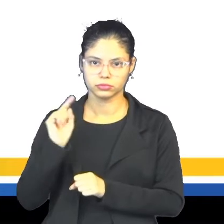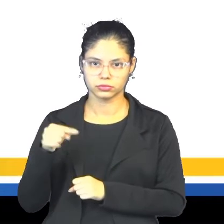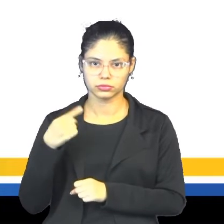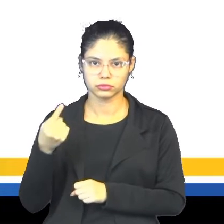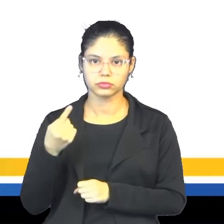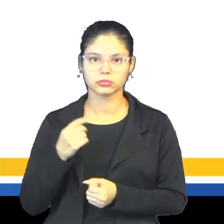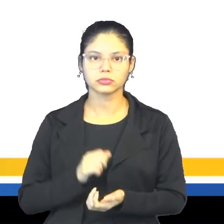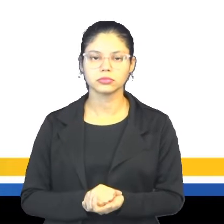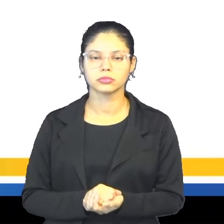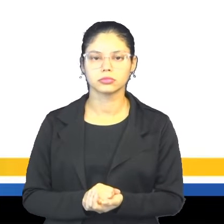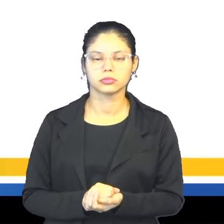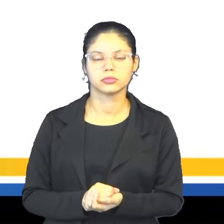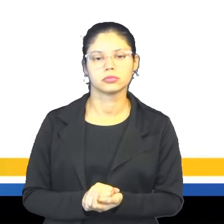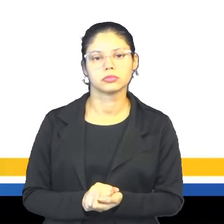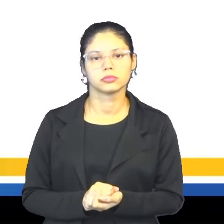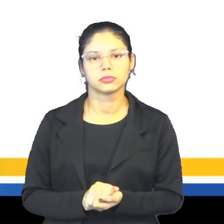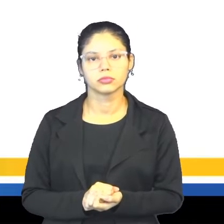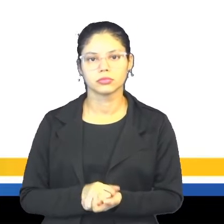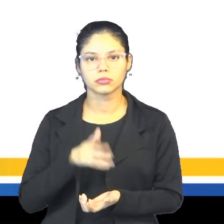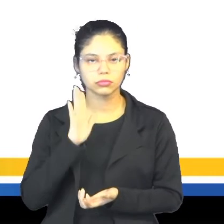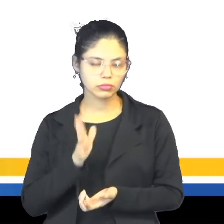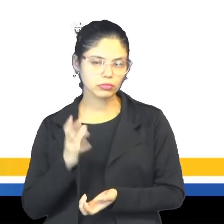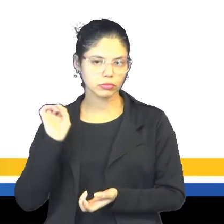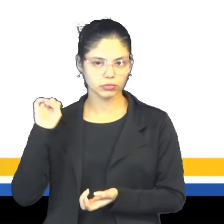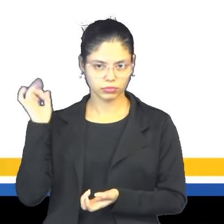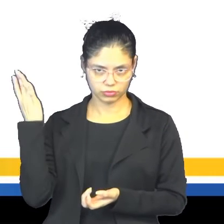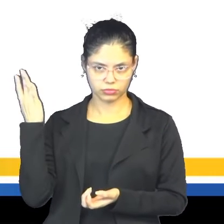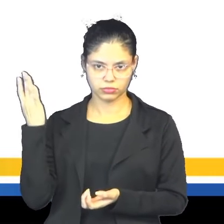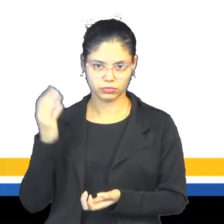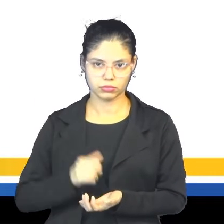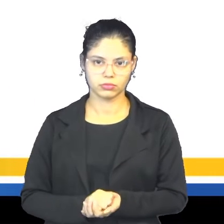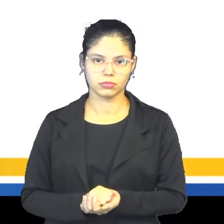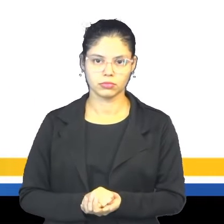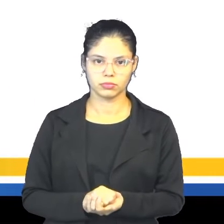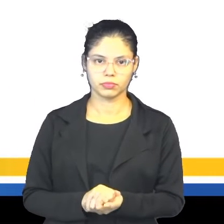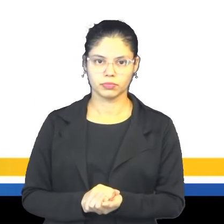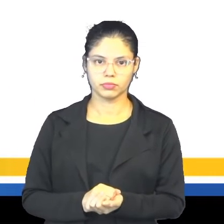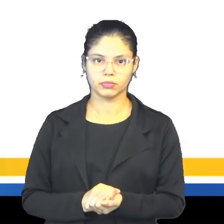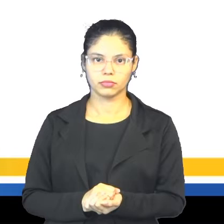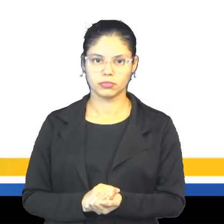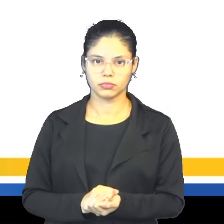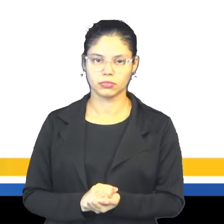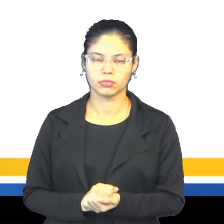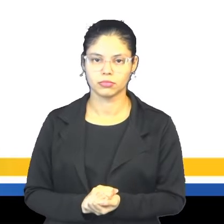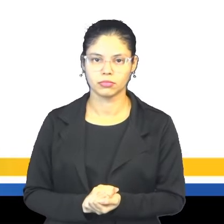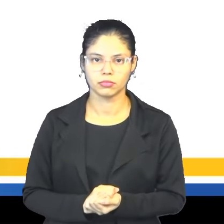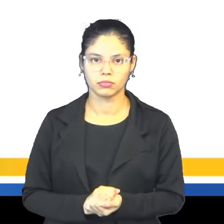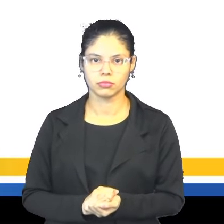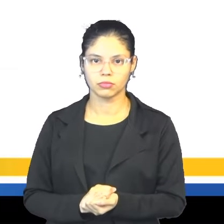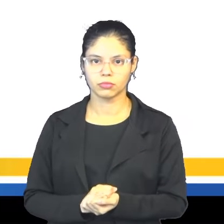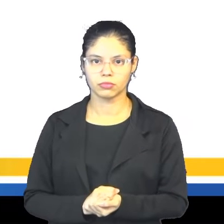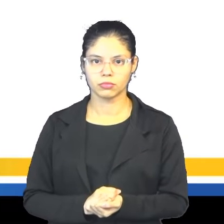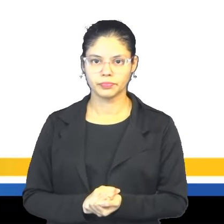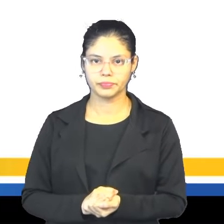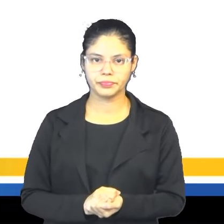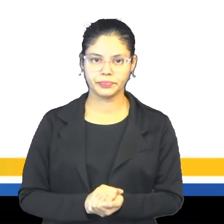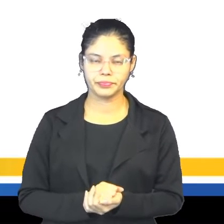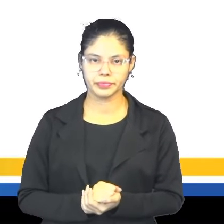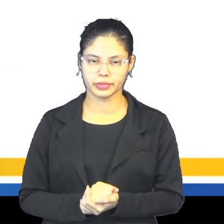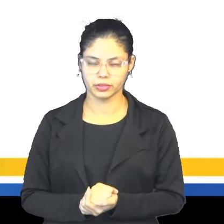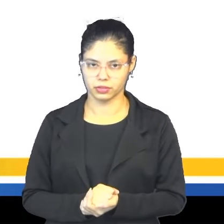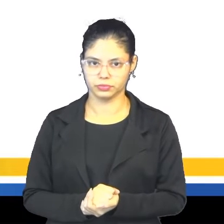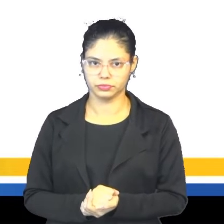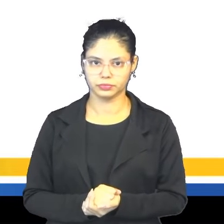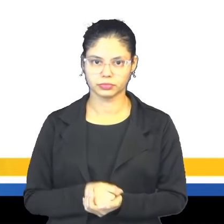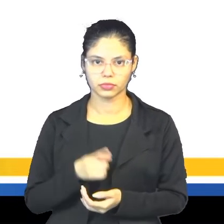last year indica aí uma coisa que já aconteceu, né, no ano passado. She moved to England two weeks ago.